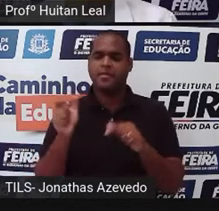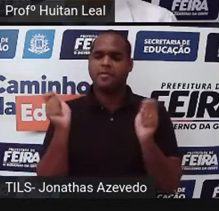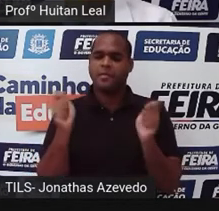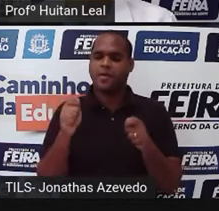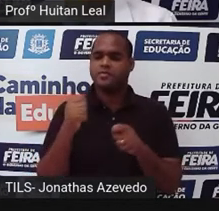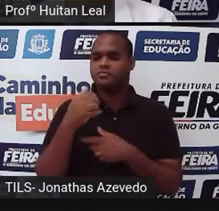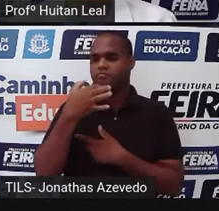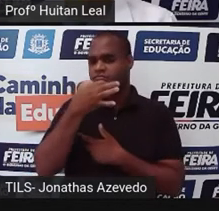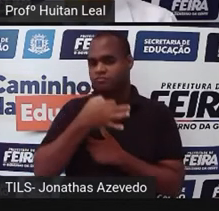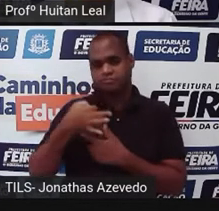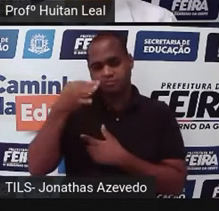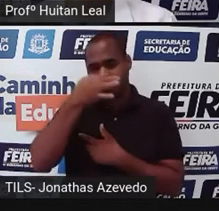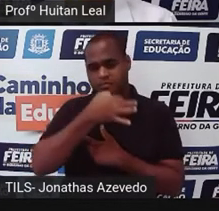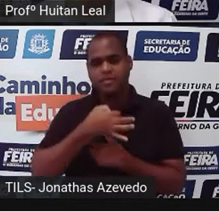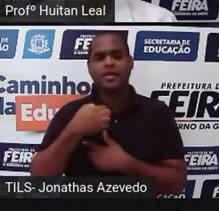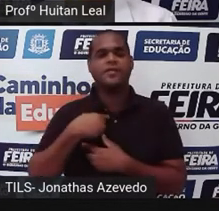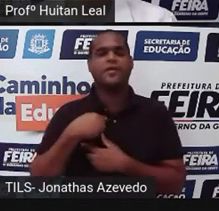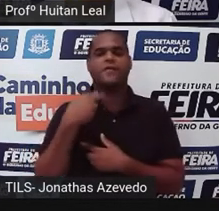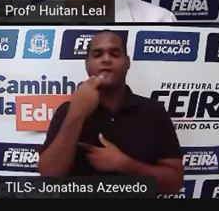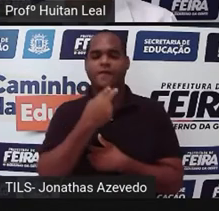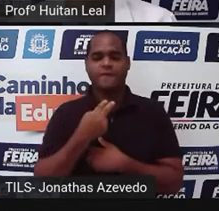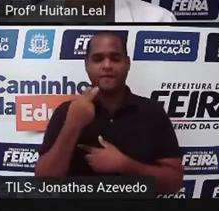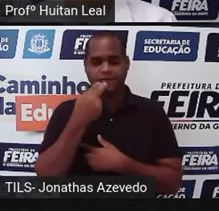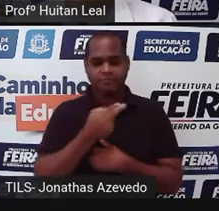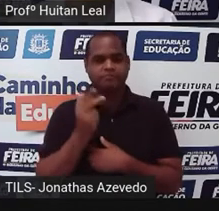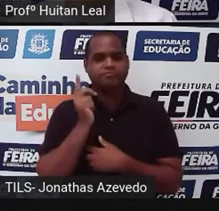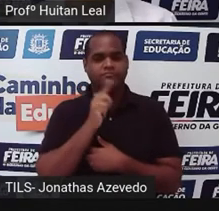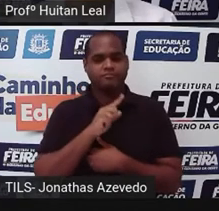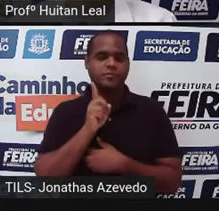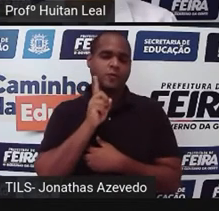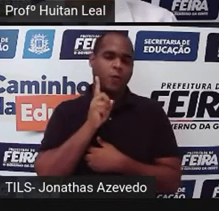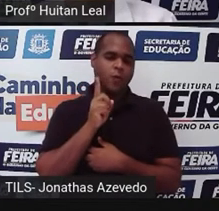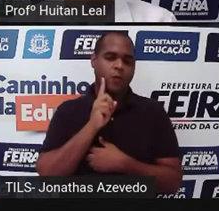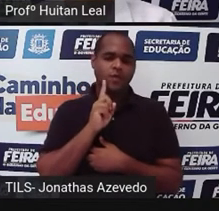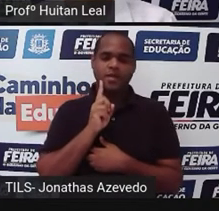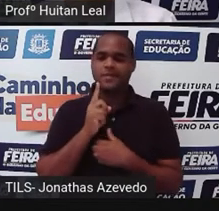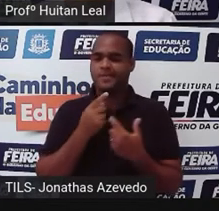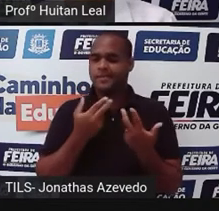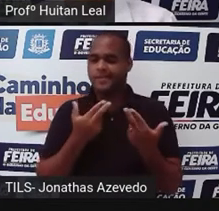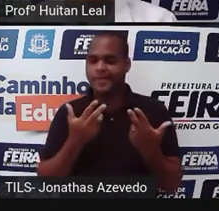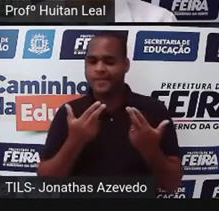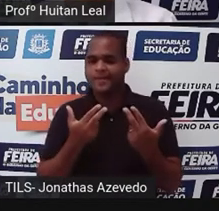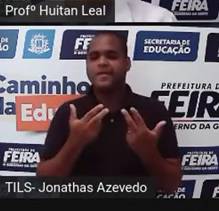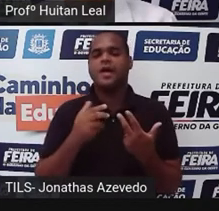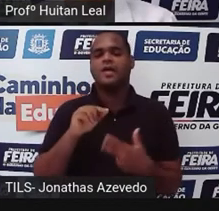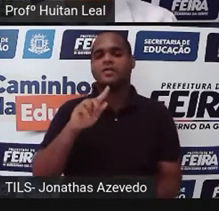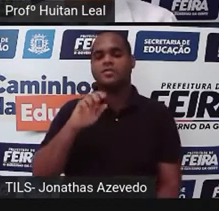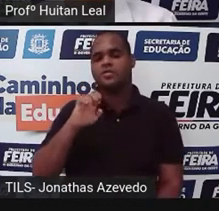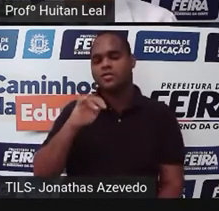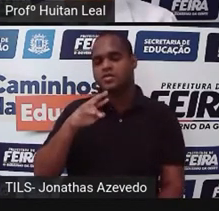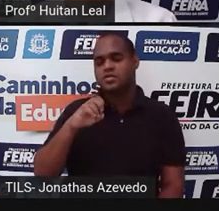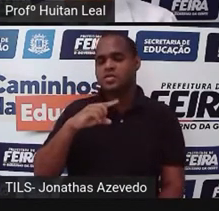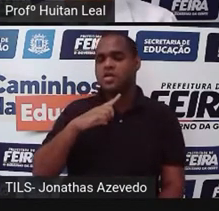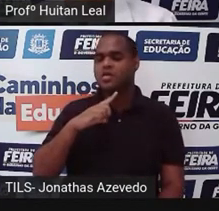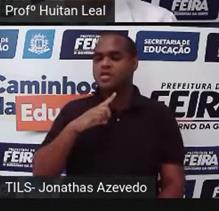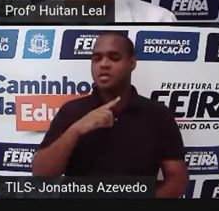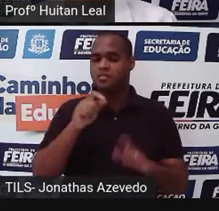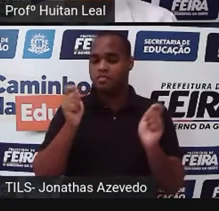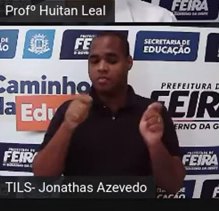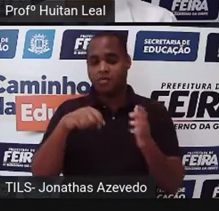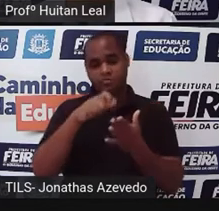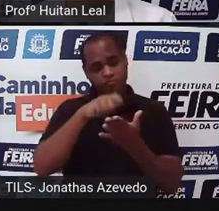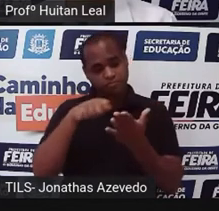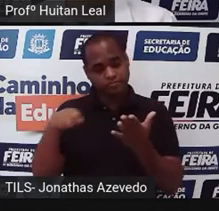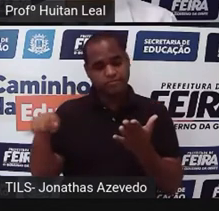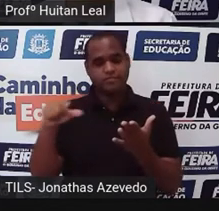da oralidade, a forma que nós falamos no nosso dia a dia. Pode usar gírias, a depender de como a crônica está sendo escrita, do